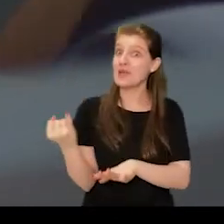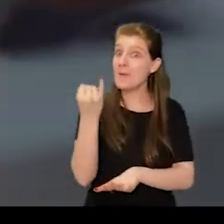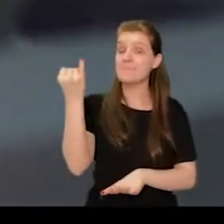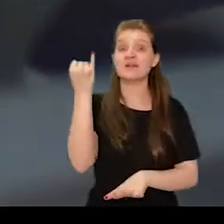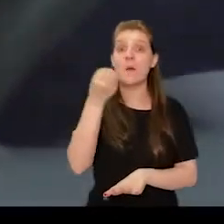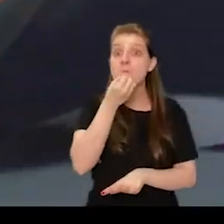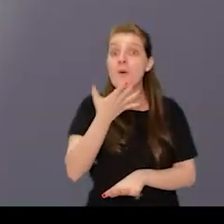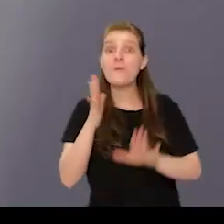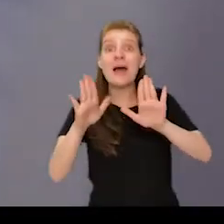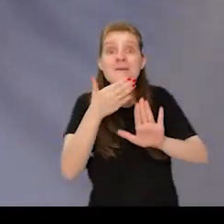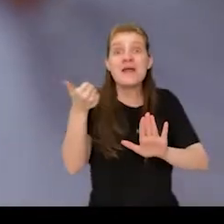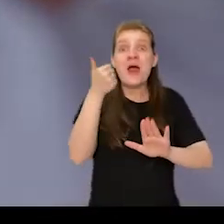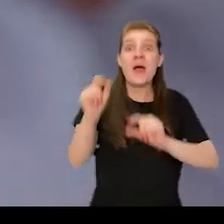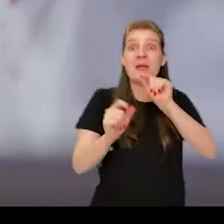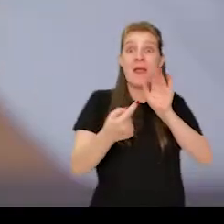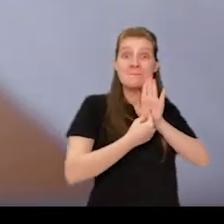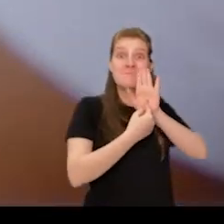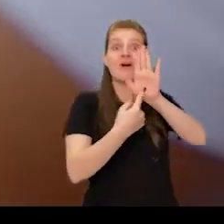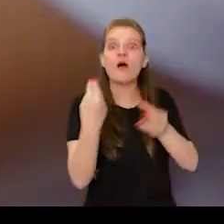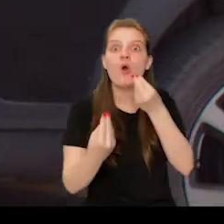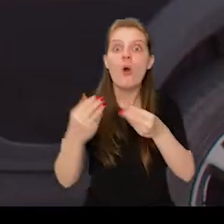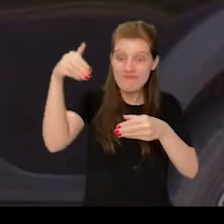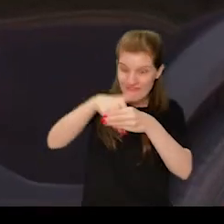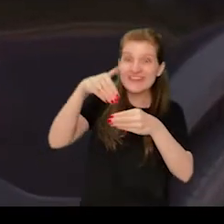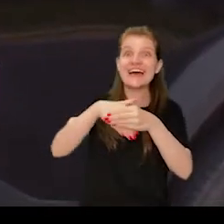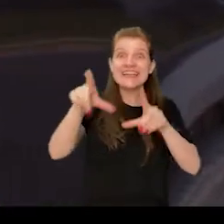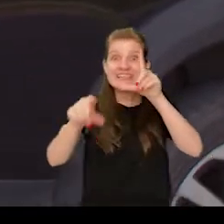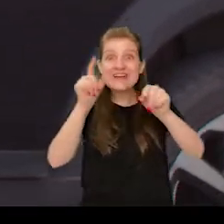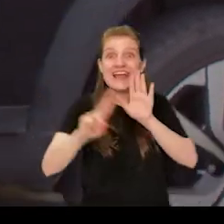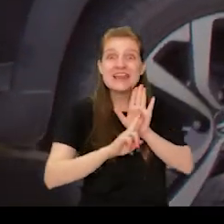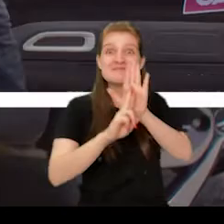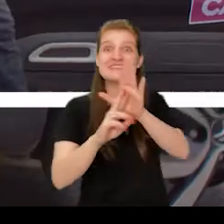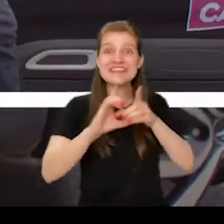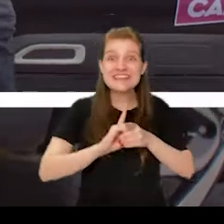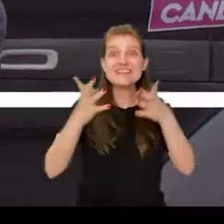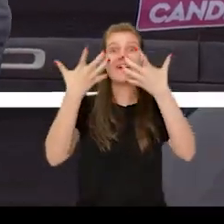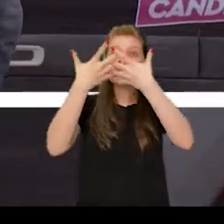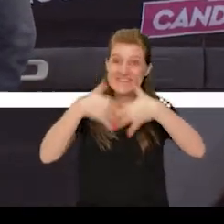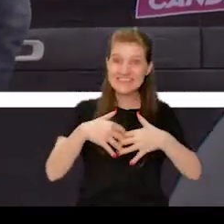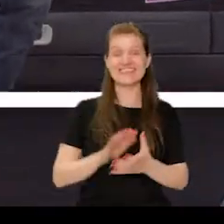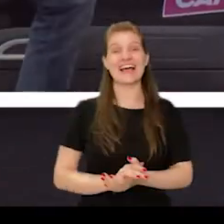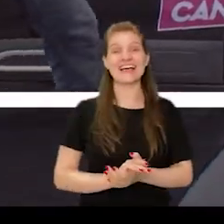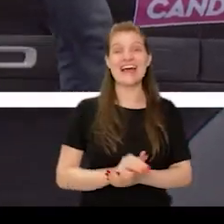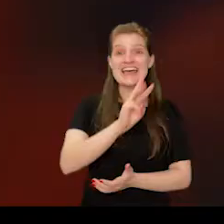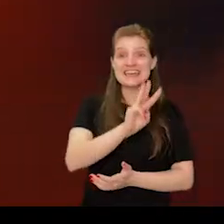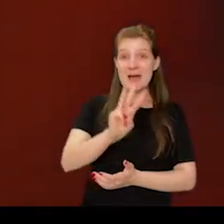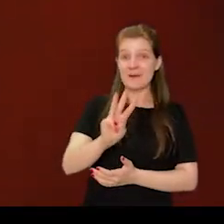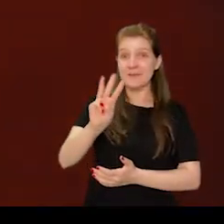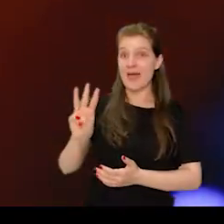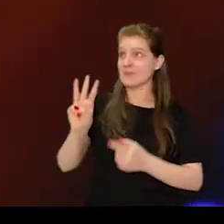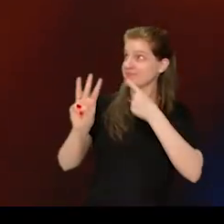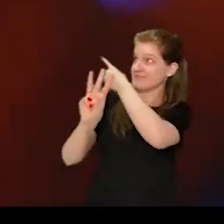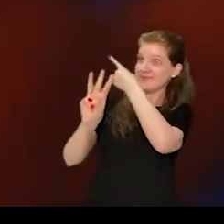é muito bom. Melhor é poder expressá-la nas urnas, escolhendo seus representantes e fazendo a democracia funcionar.